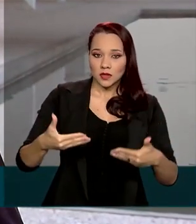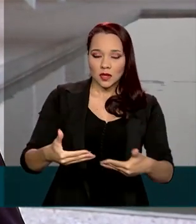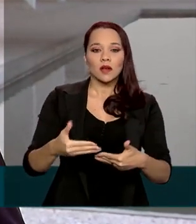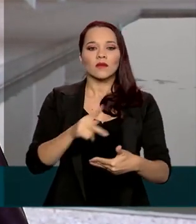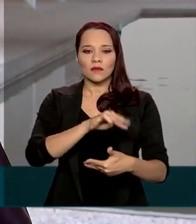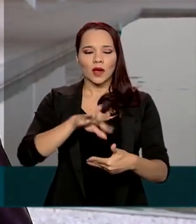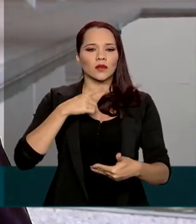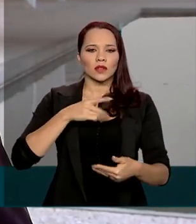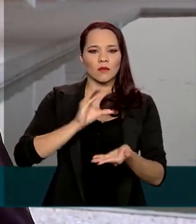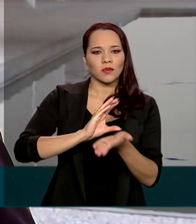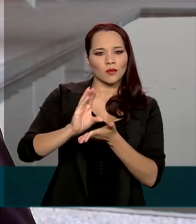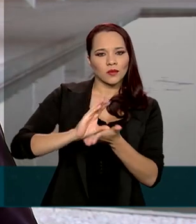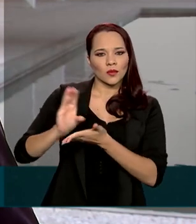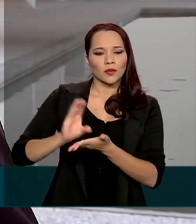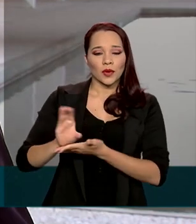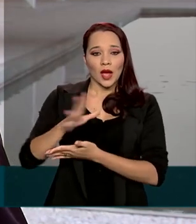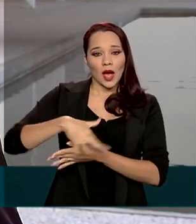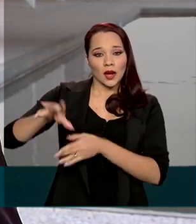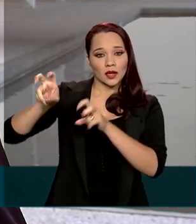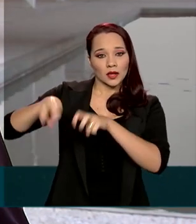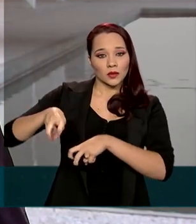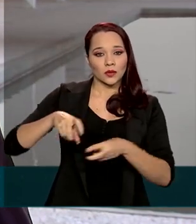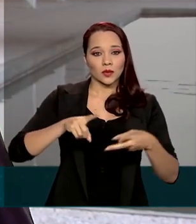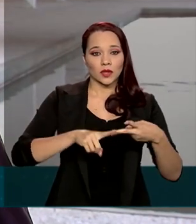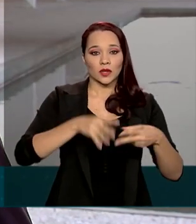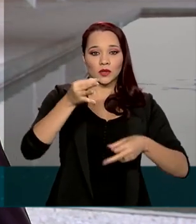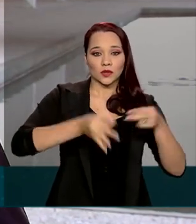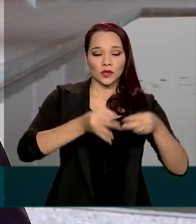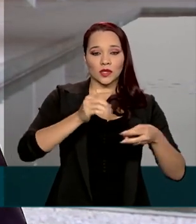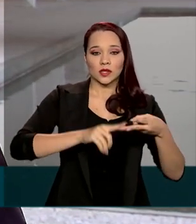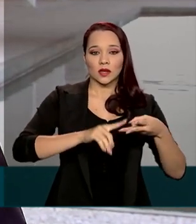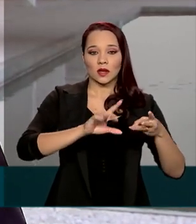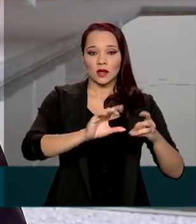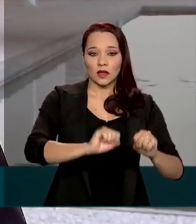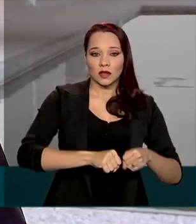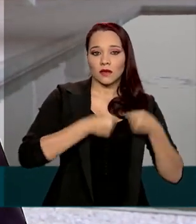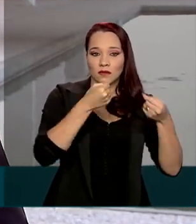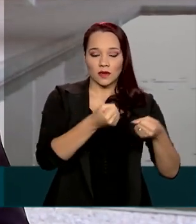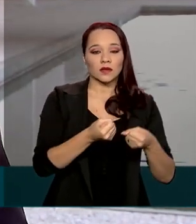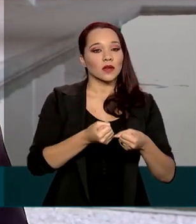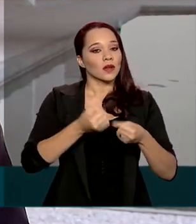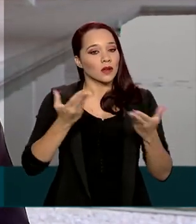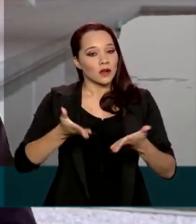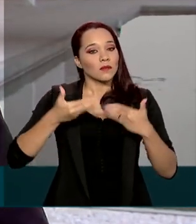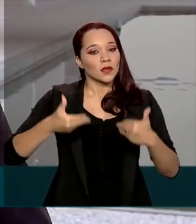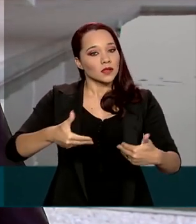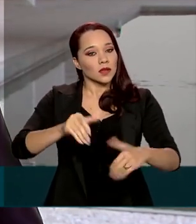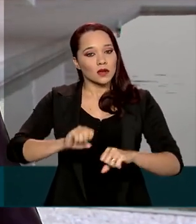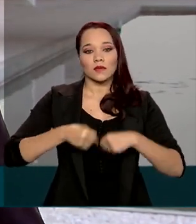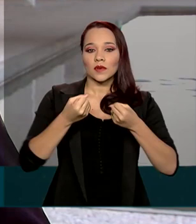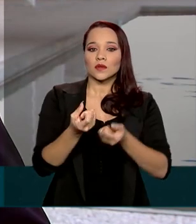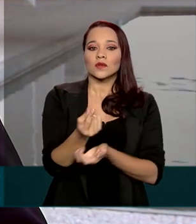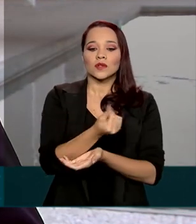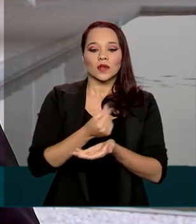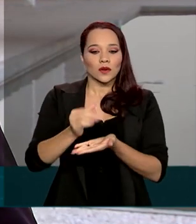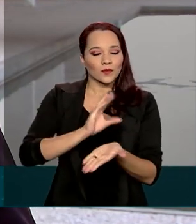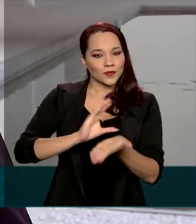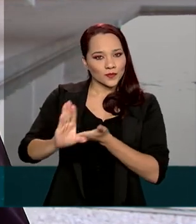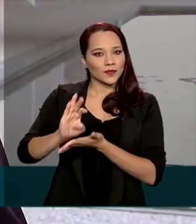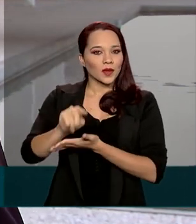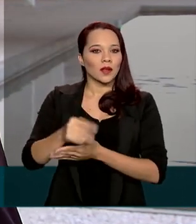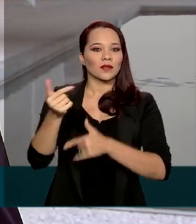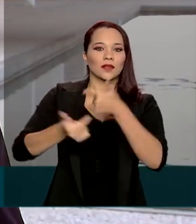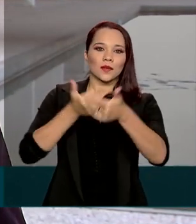esses recursos, as passas da Agricultura, Justiça e Defesa. No caso do Ministério da Defesa, o recurso será destinado a